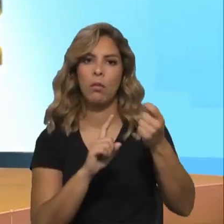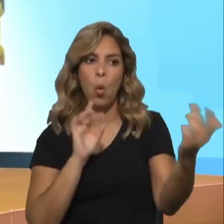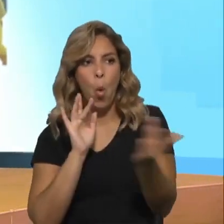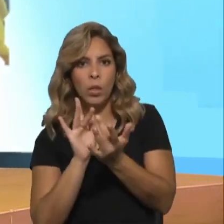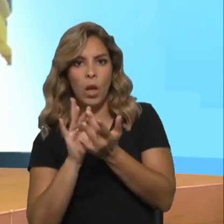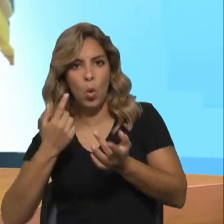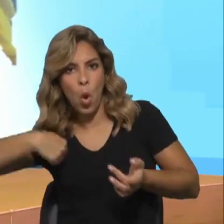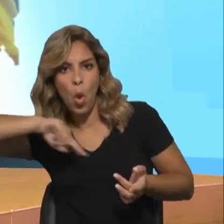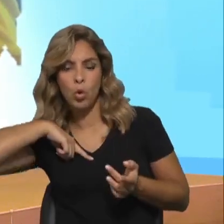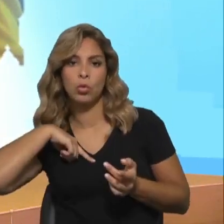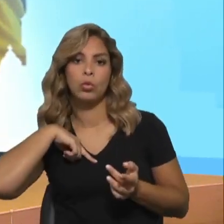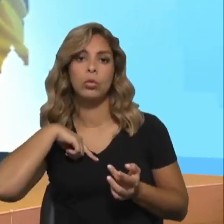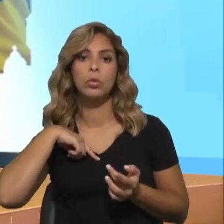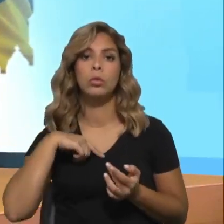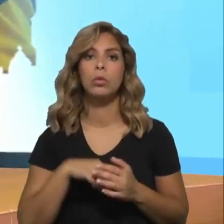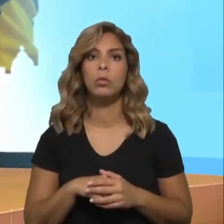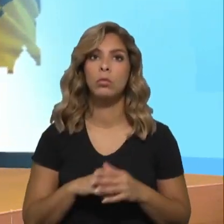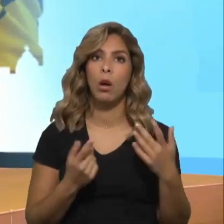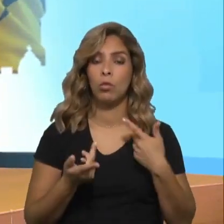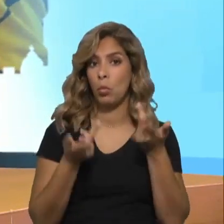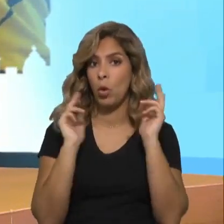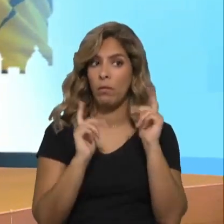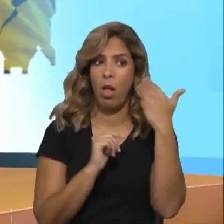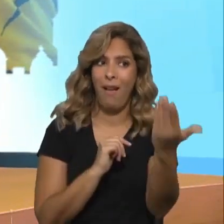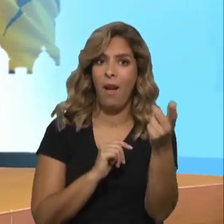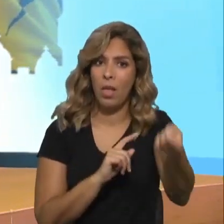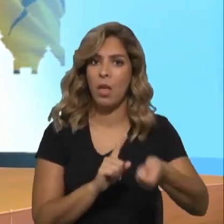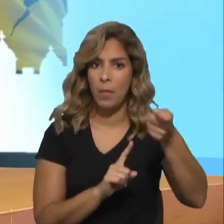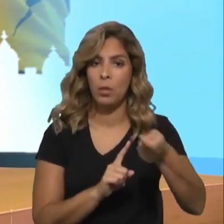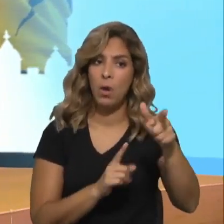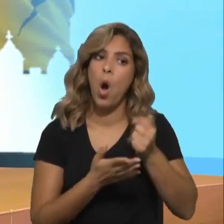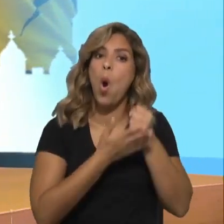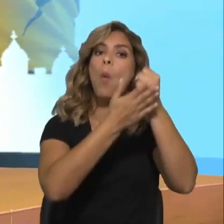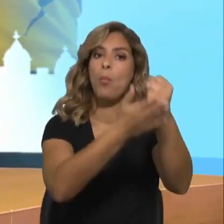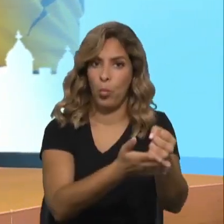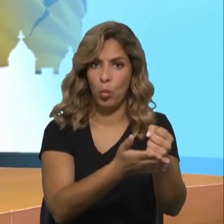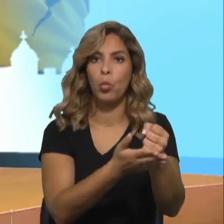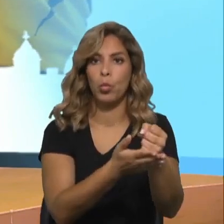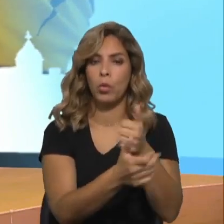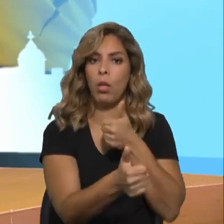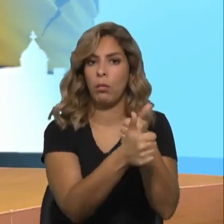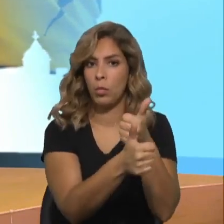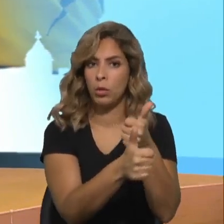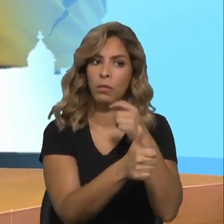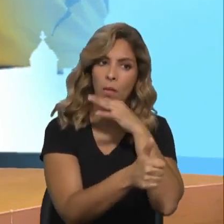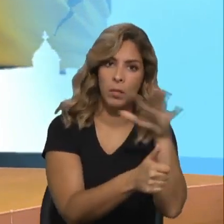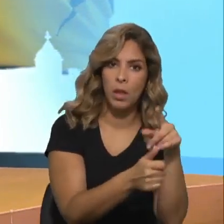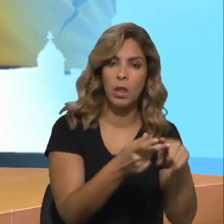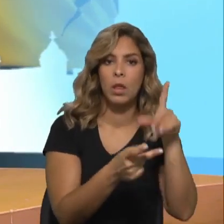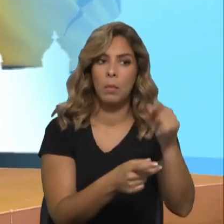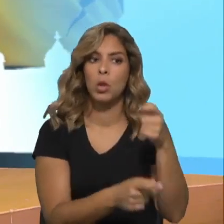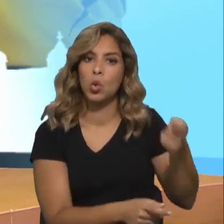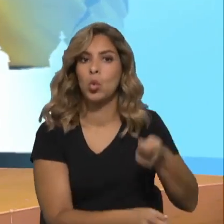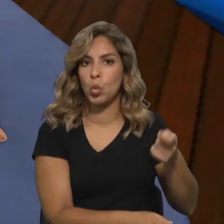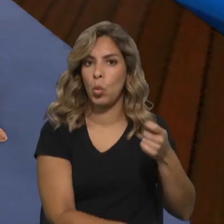no sentido de disponibilizar para arrendamento. É um arrendamento apoiado. Nós acompanhamos quer as famílias, quer os senhorios, no